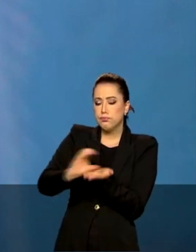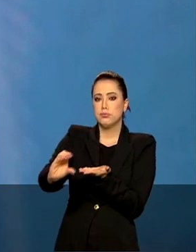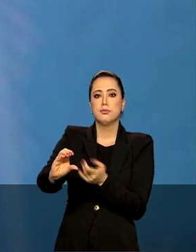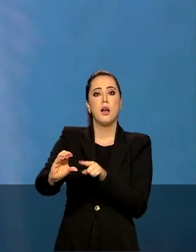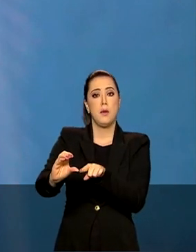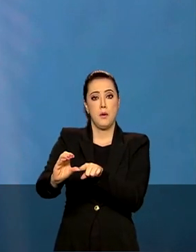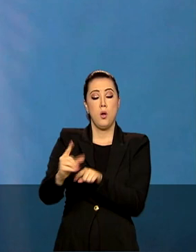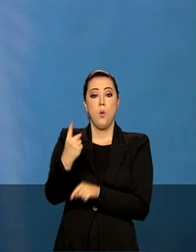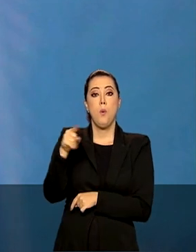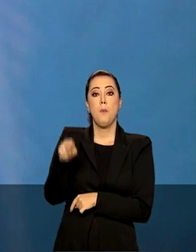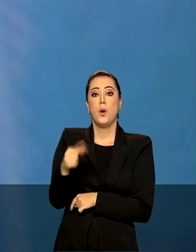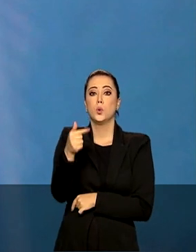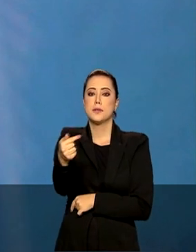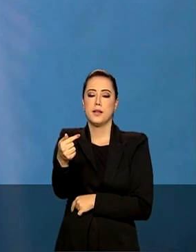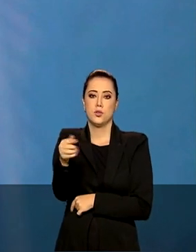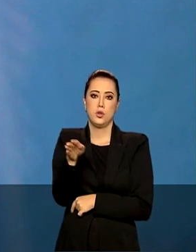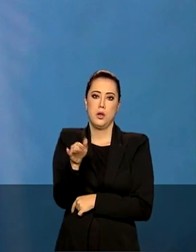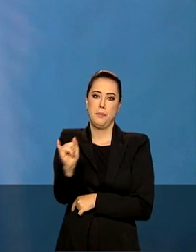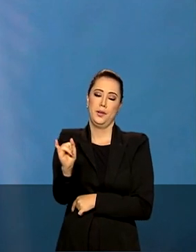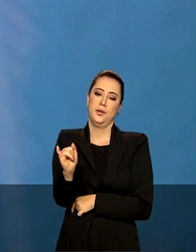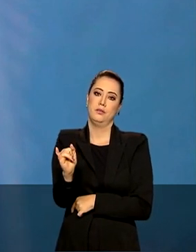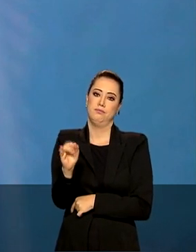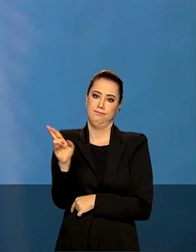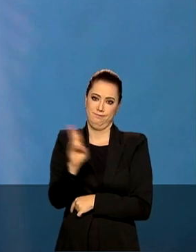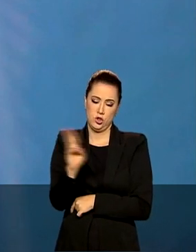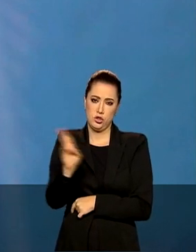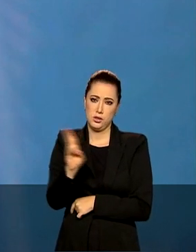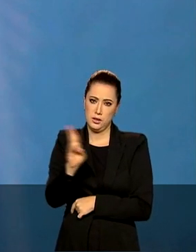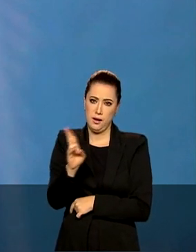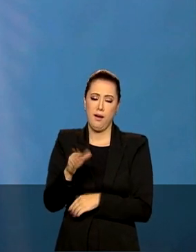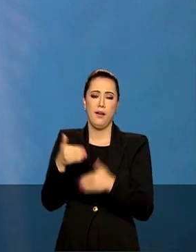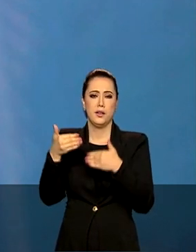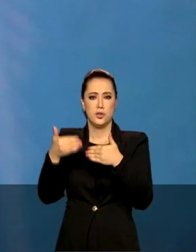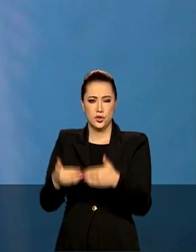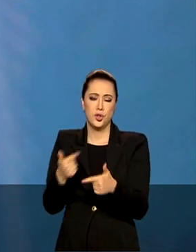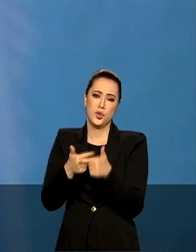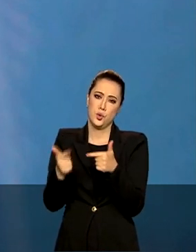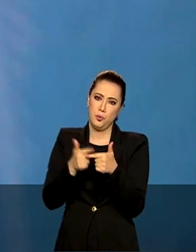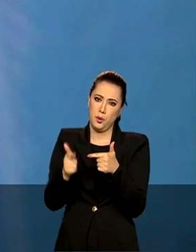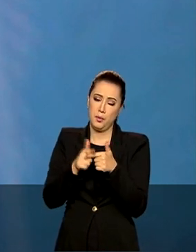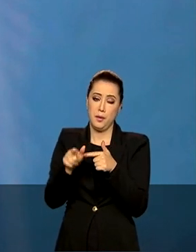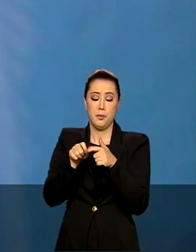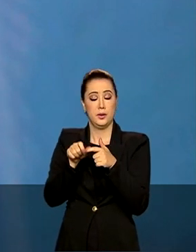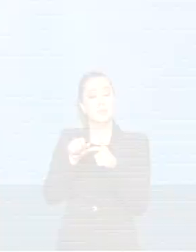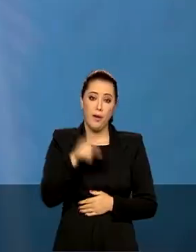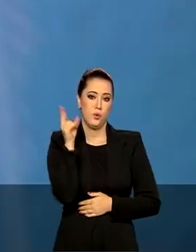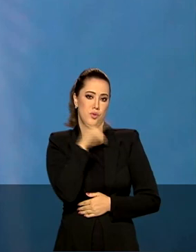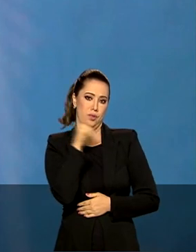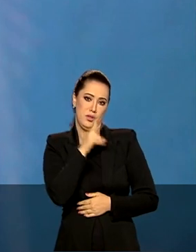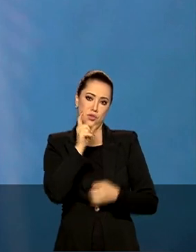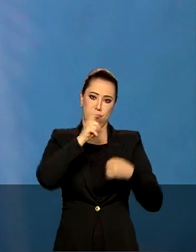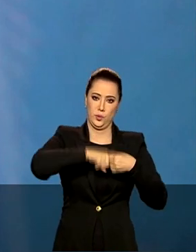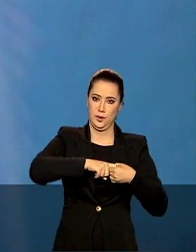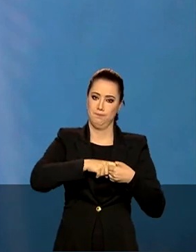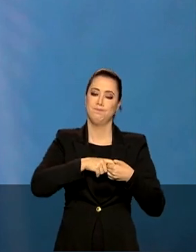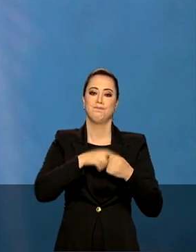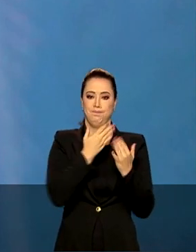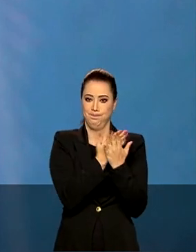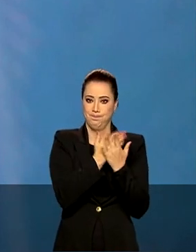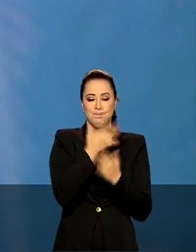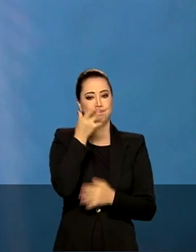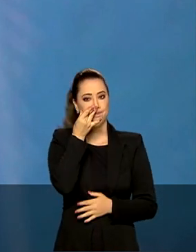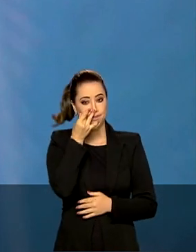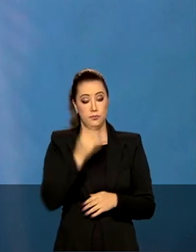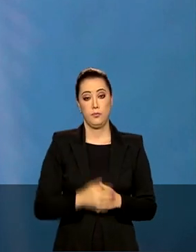,7 bilhão para enfrentamento da Covid nas escolas públicas. O governo federal,